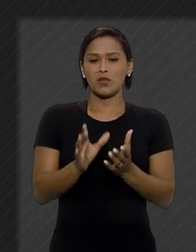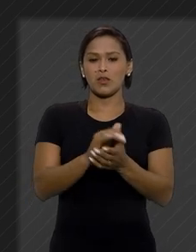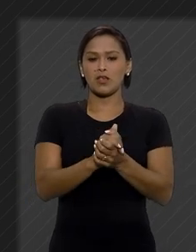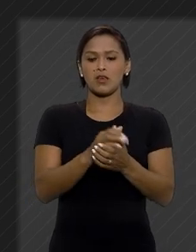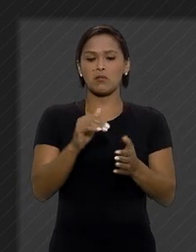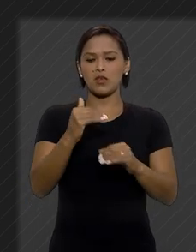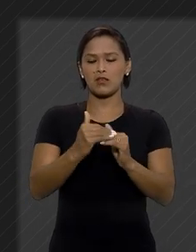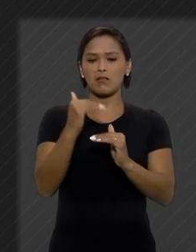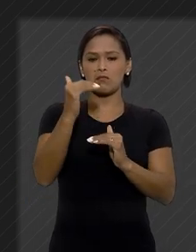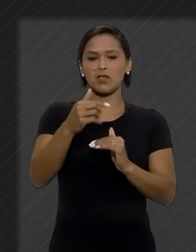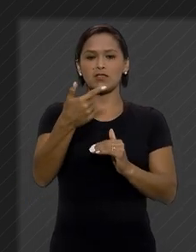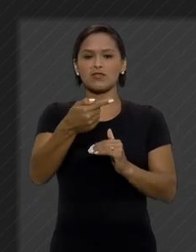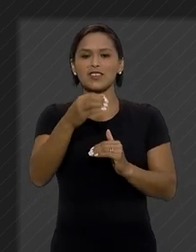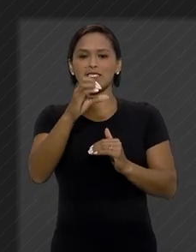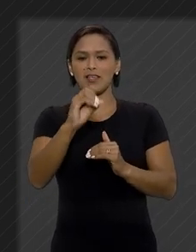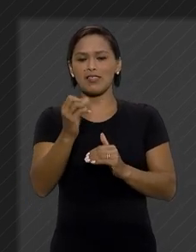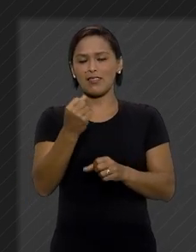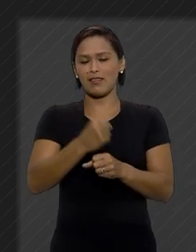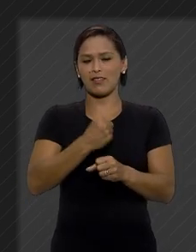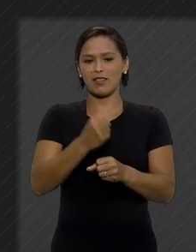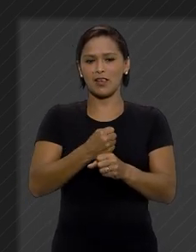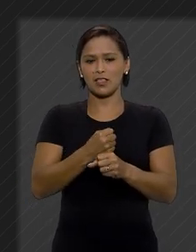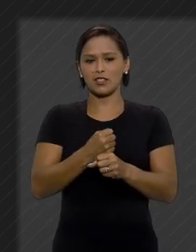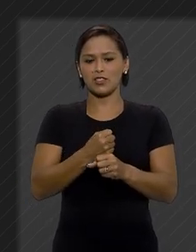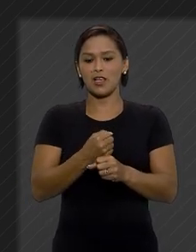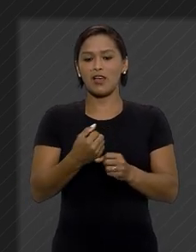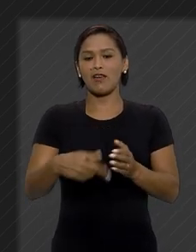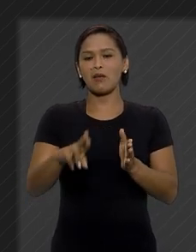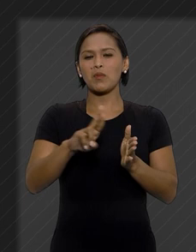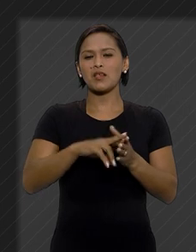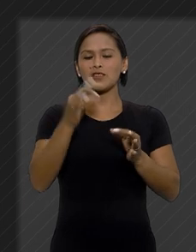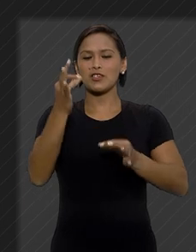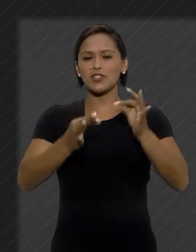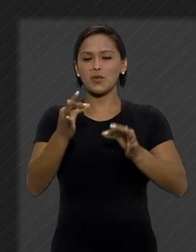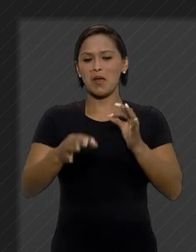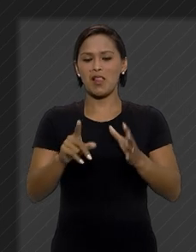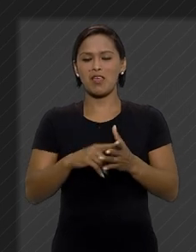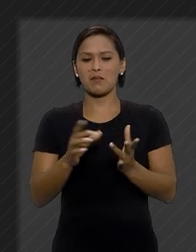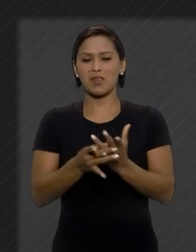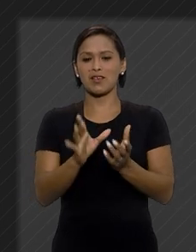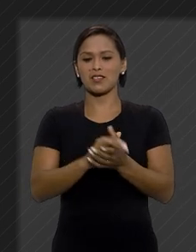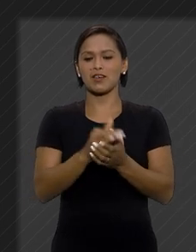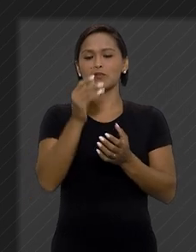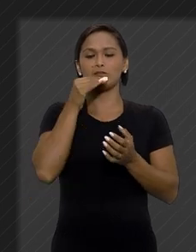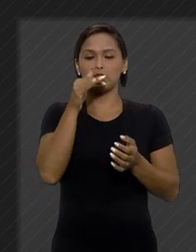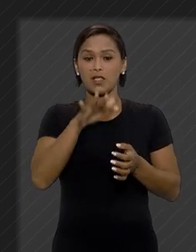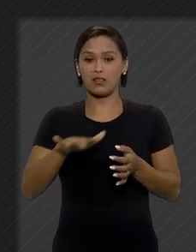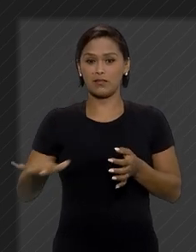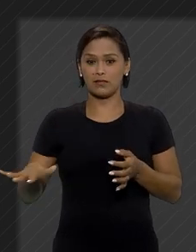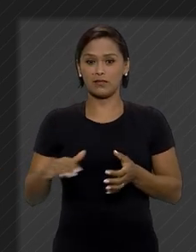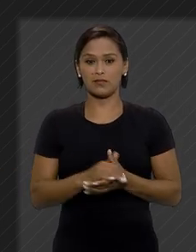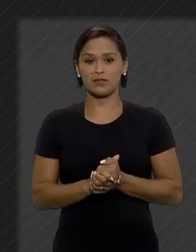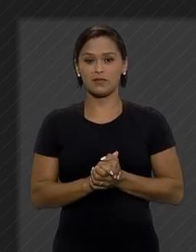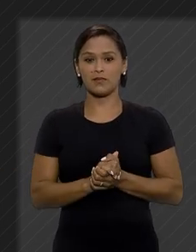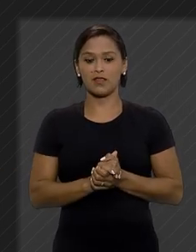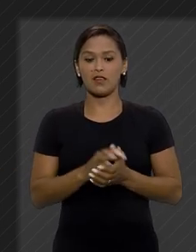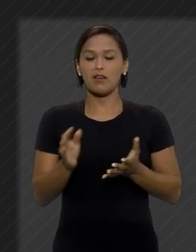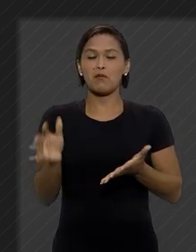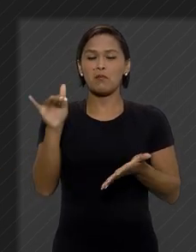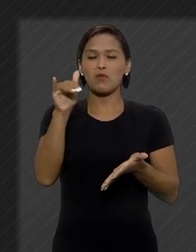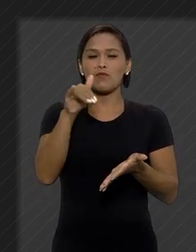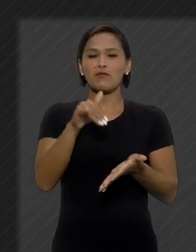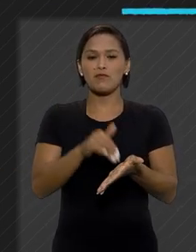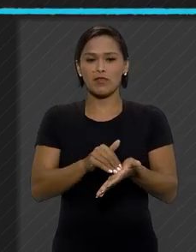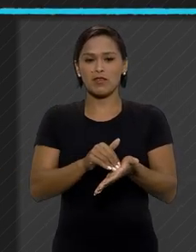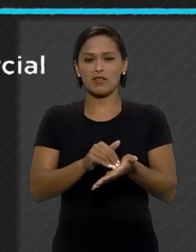casamento de quem tem mais de 70 anos e para aqueles que precisam de autorização judicial para casar, como menores de idade, por exemplo.